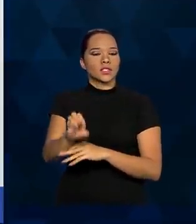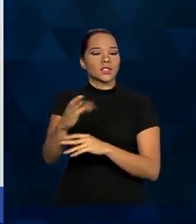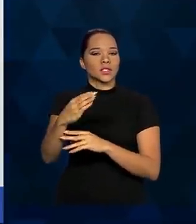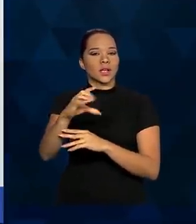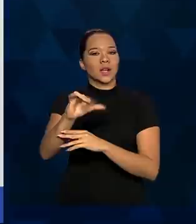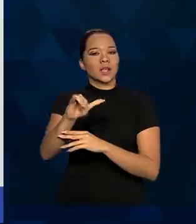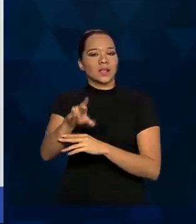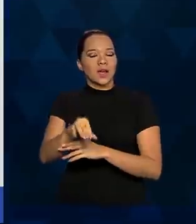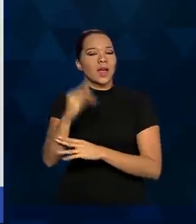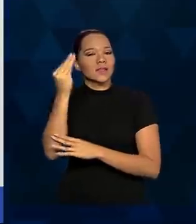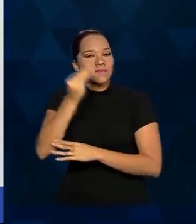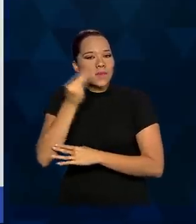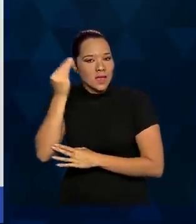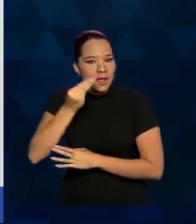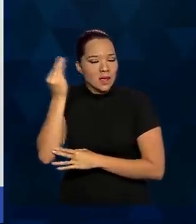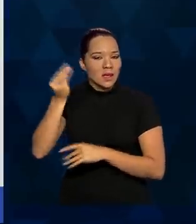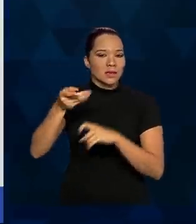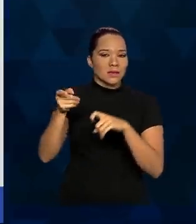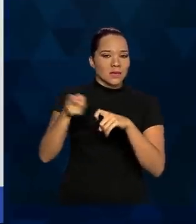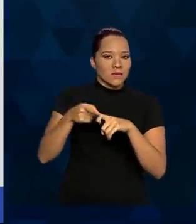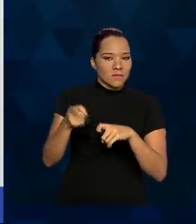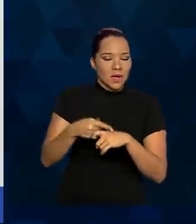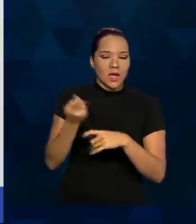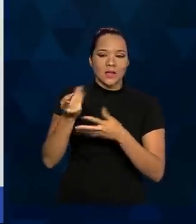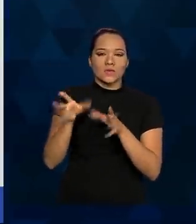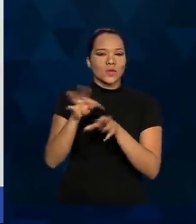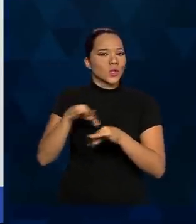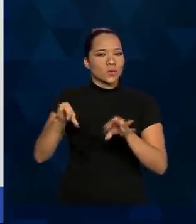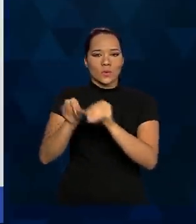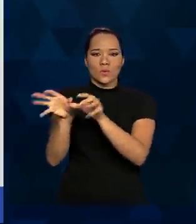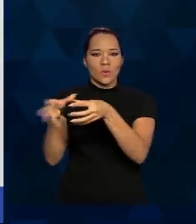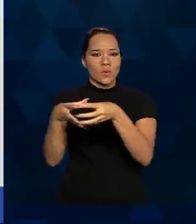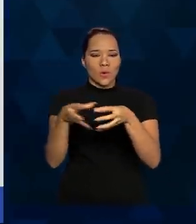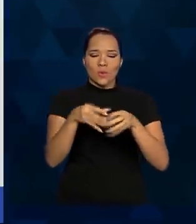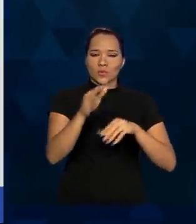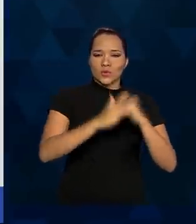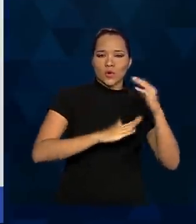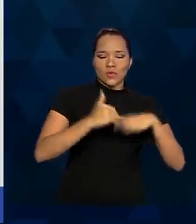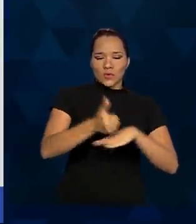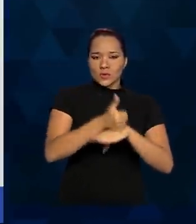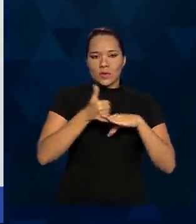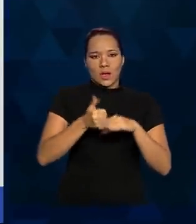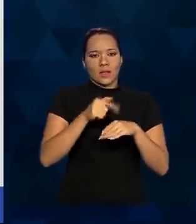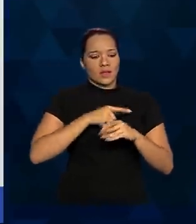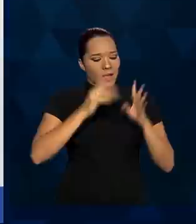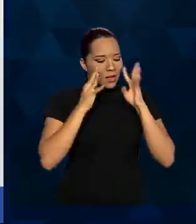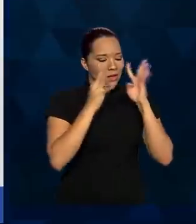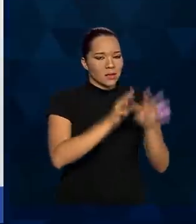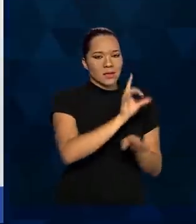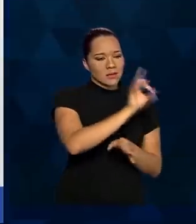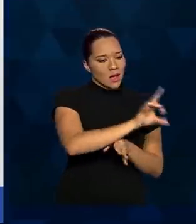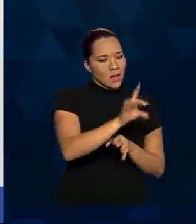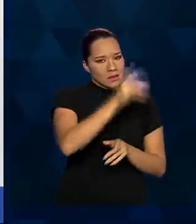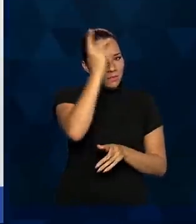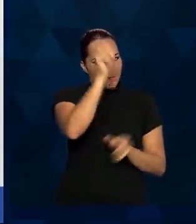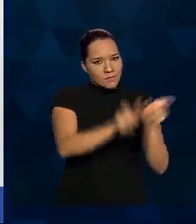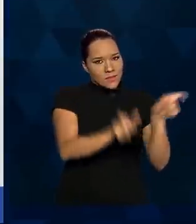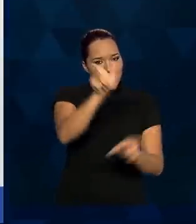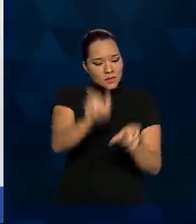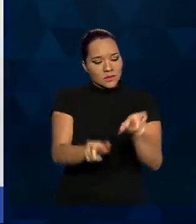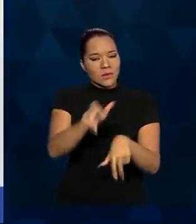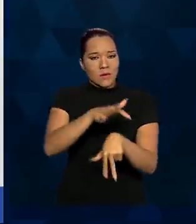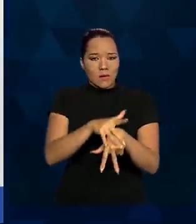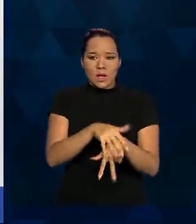médico e de toda a equipe multiprofissional que se encontra lá na frente, atendendo cada paciente. Cada